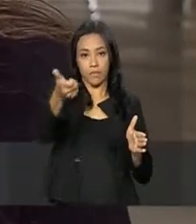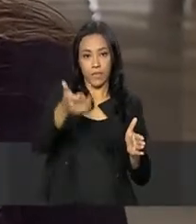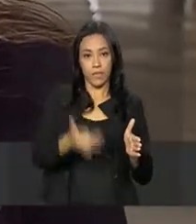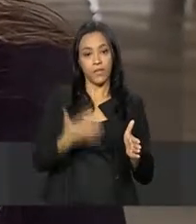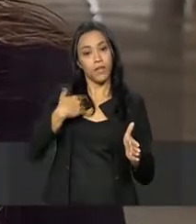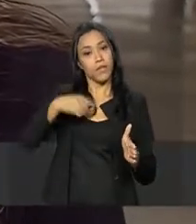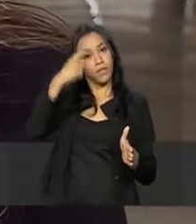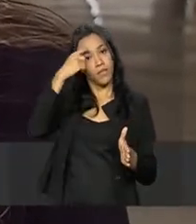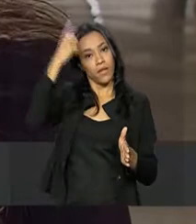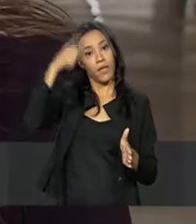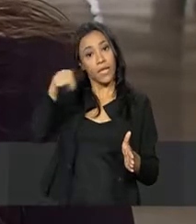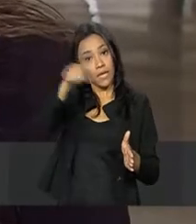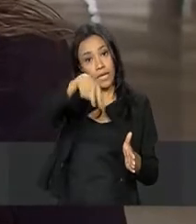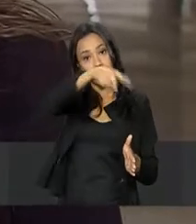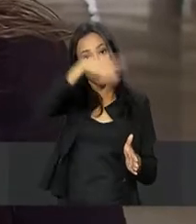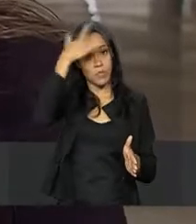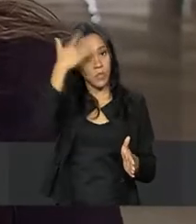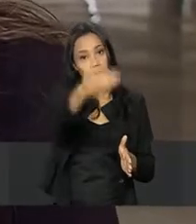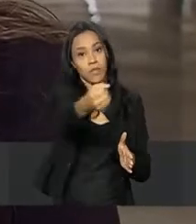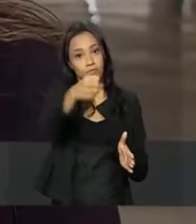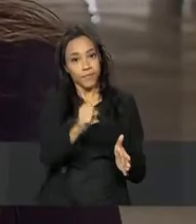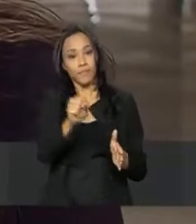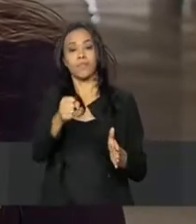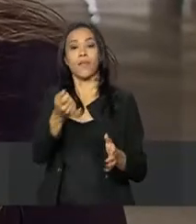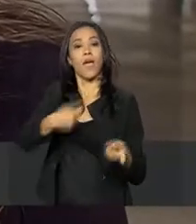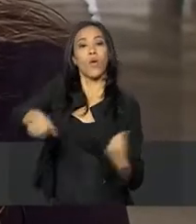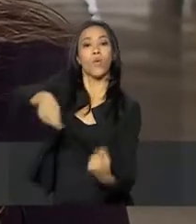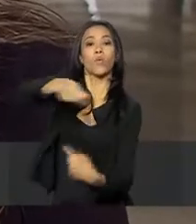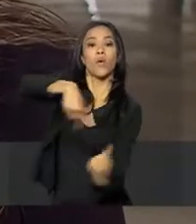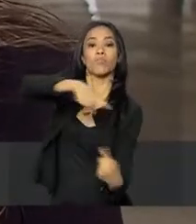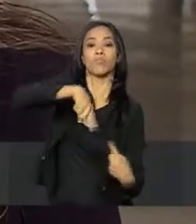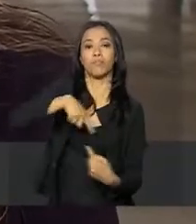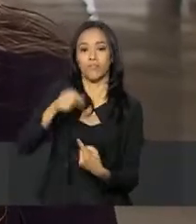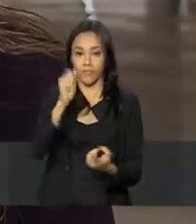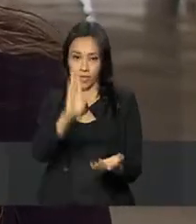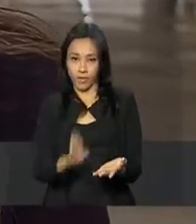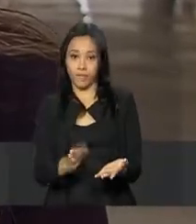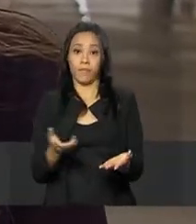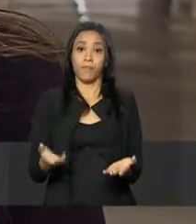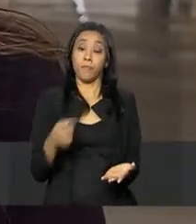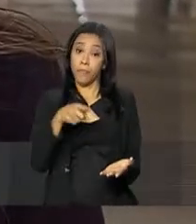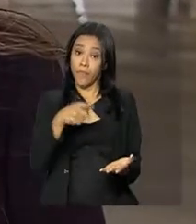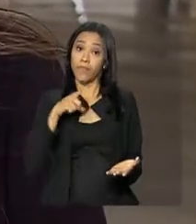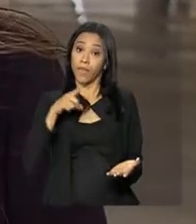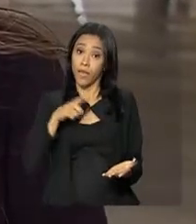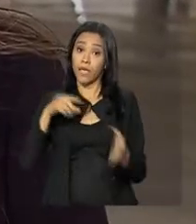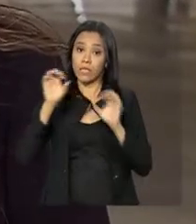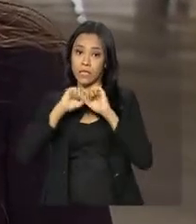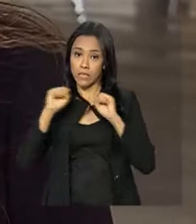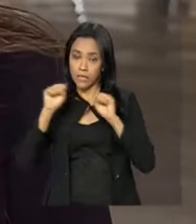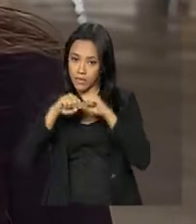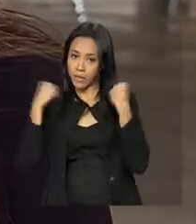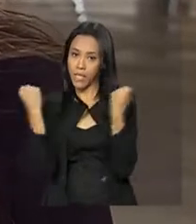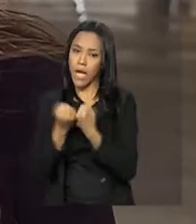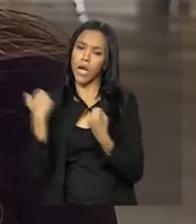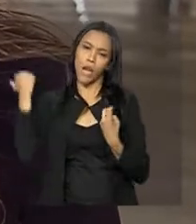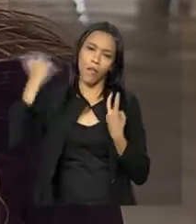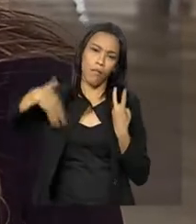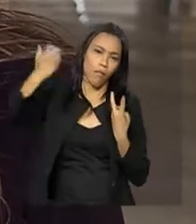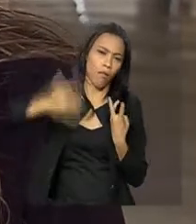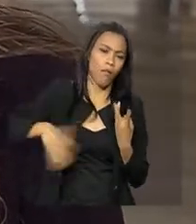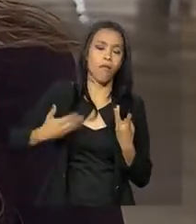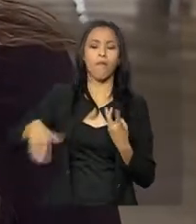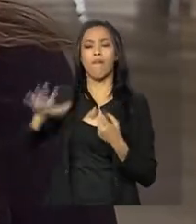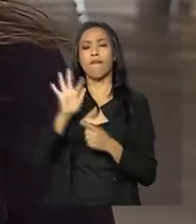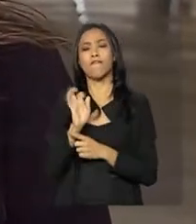entre na nossa economia, que ele se insira na nossa economia. Então é feito seminários de sensibilização com as federações